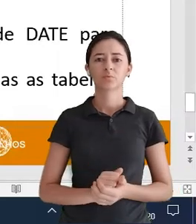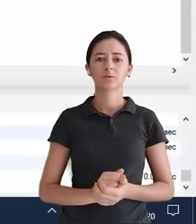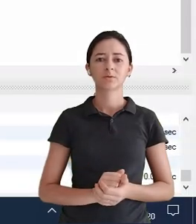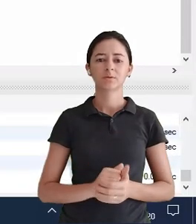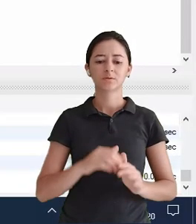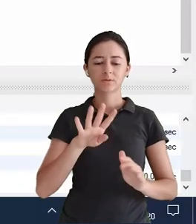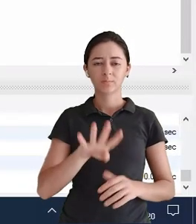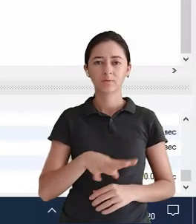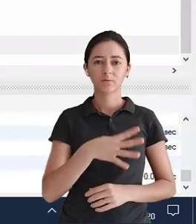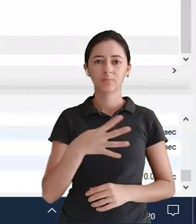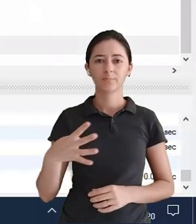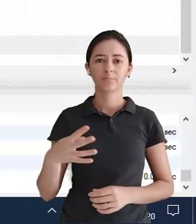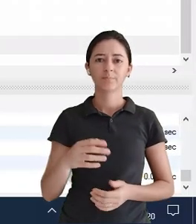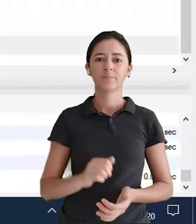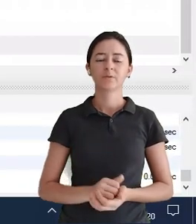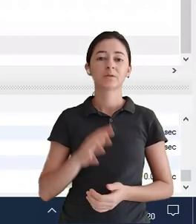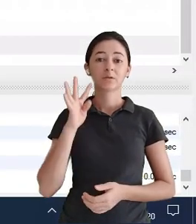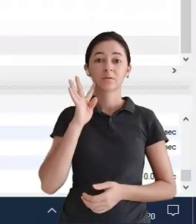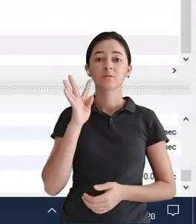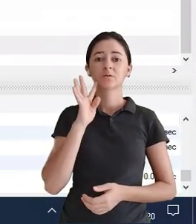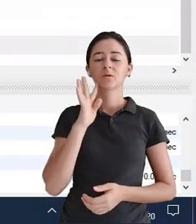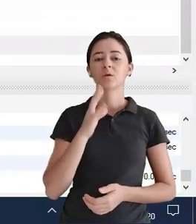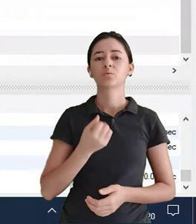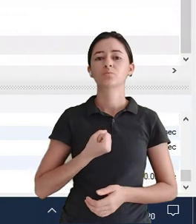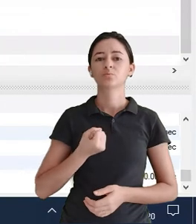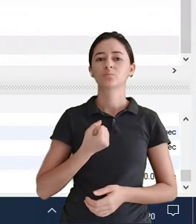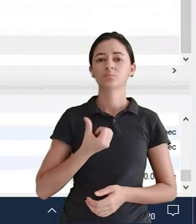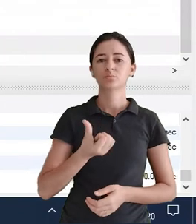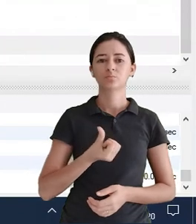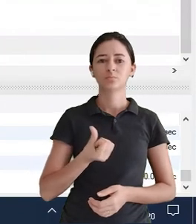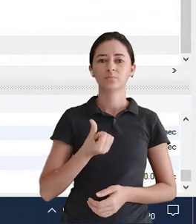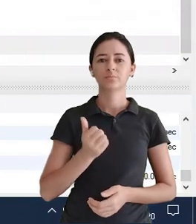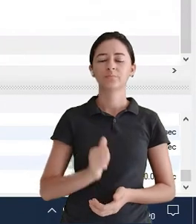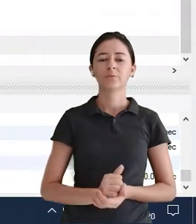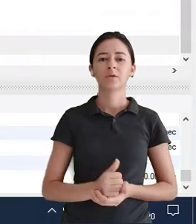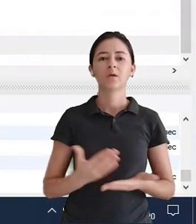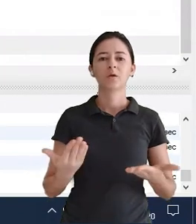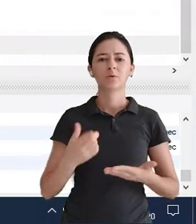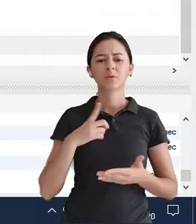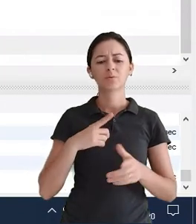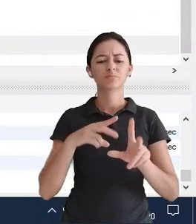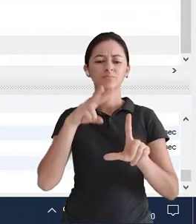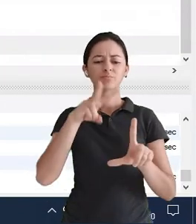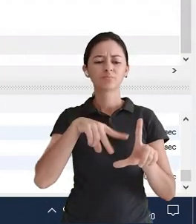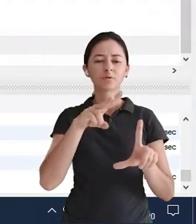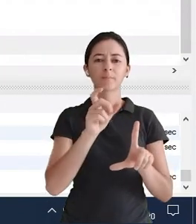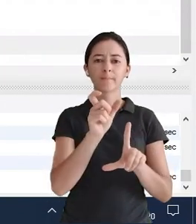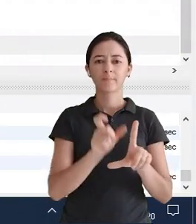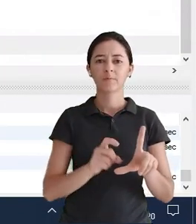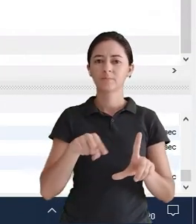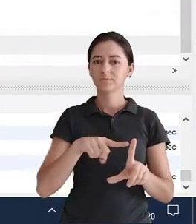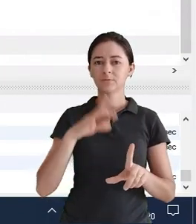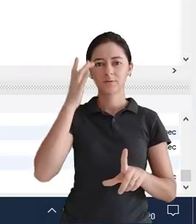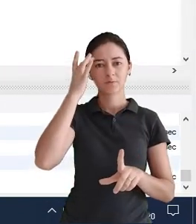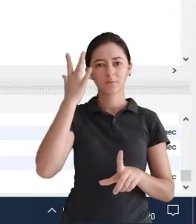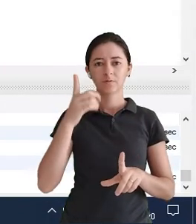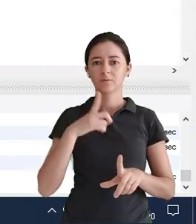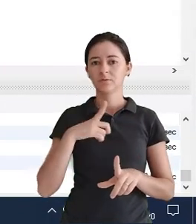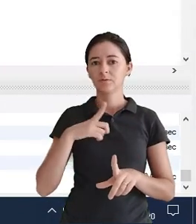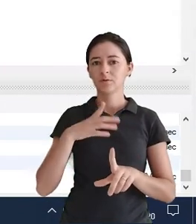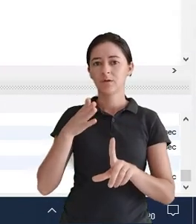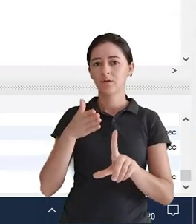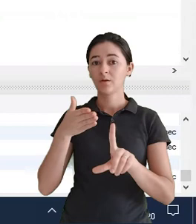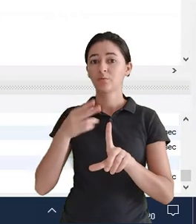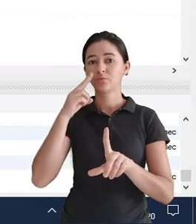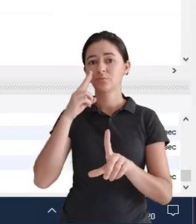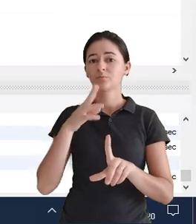tabelas Legal esse exercício Então vamos lá Exercício número 6 Então agora eu tenho que analisar Para vocês